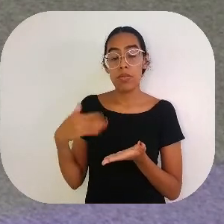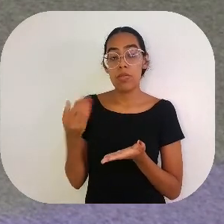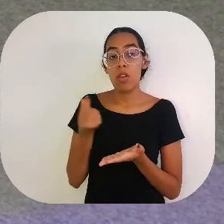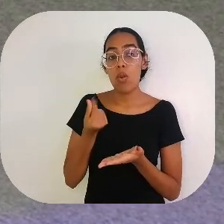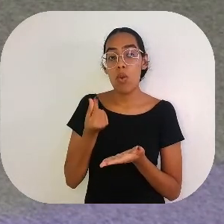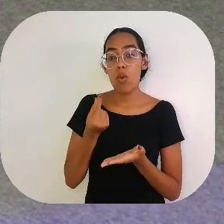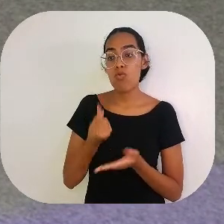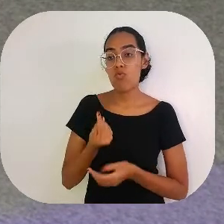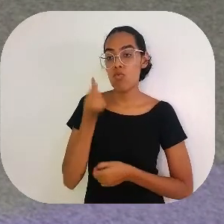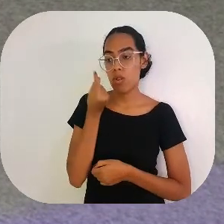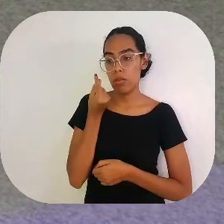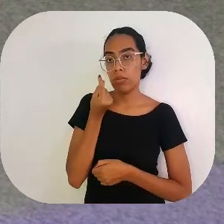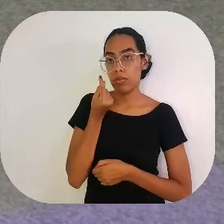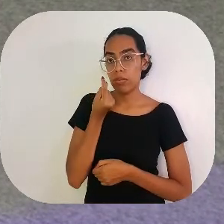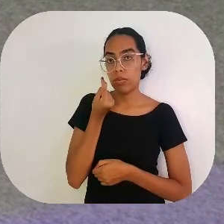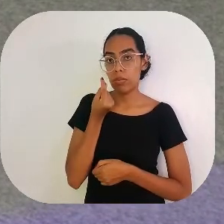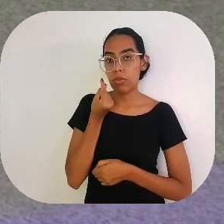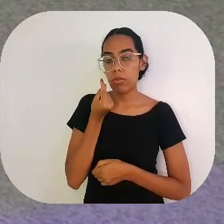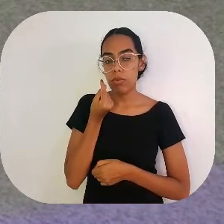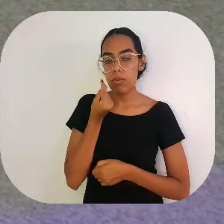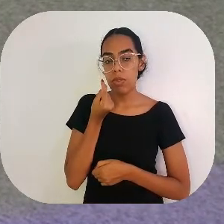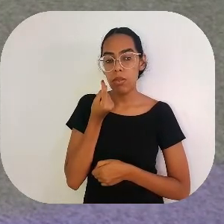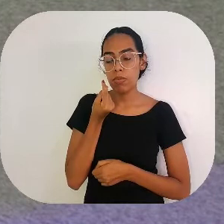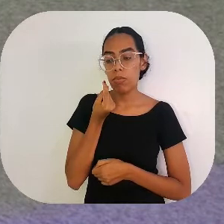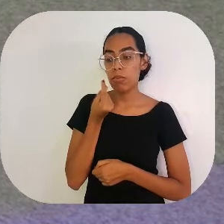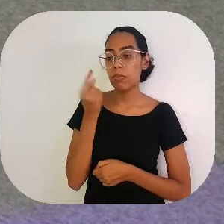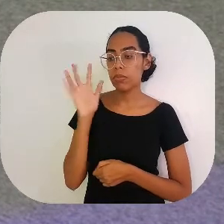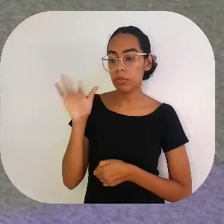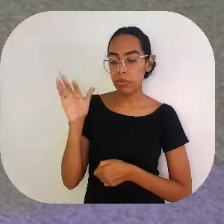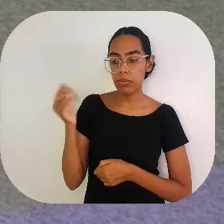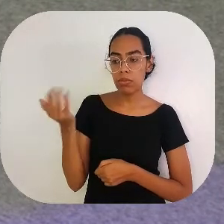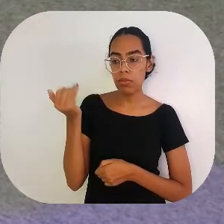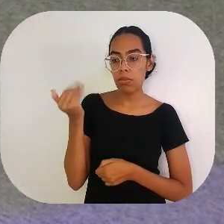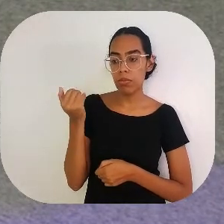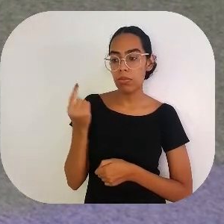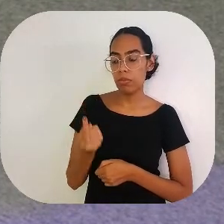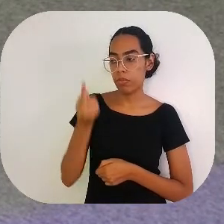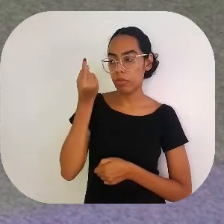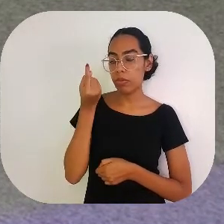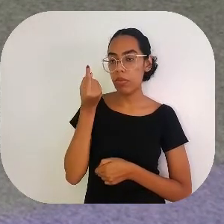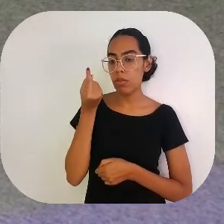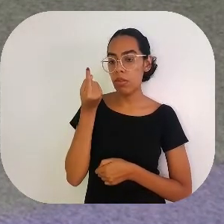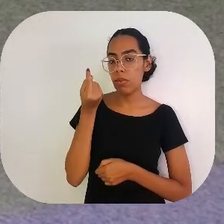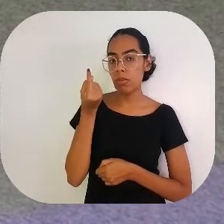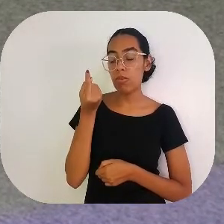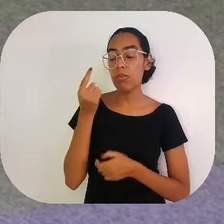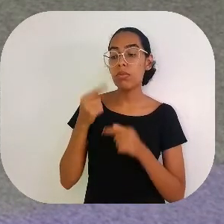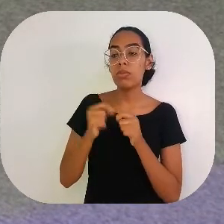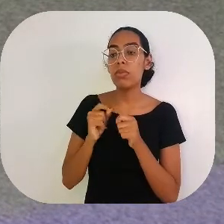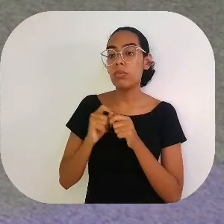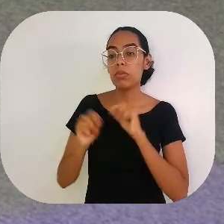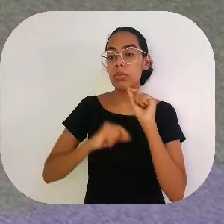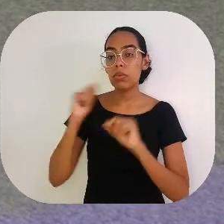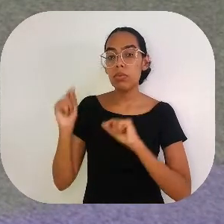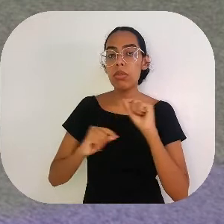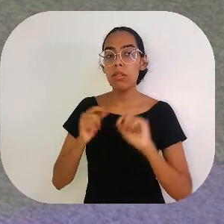uma para você. Uma para mim, uma para você. Até que sobrou uma moeda só. E um dos comparsas falou